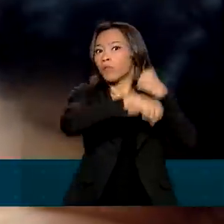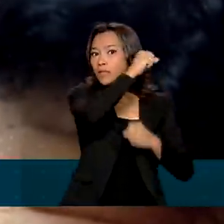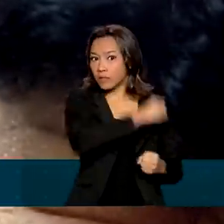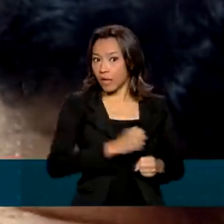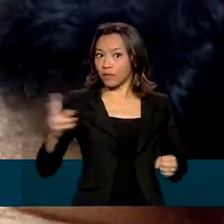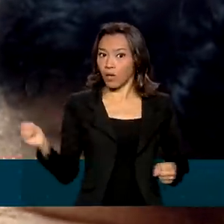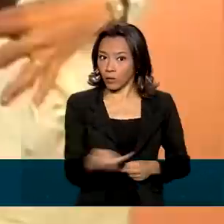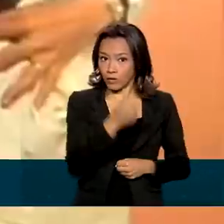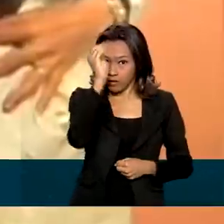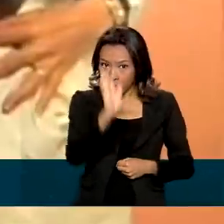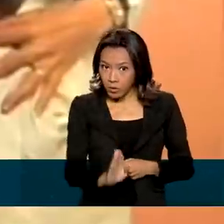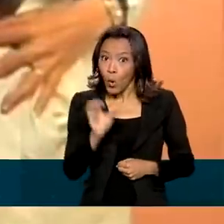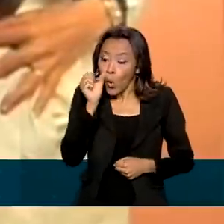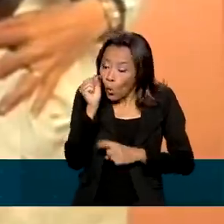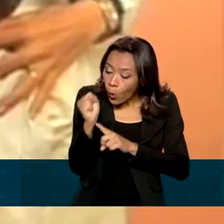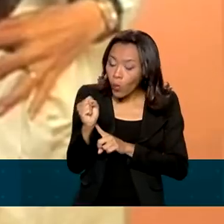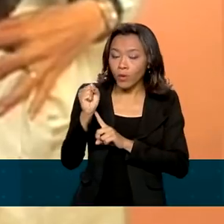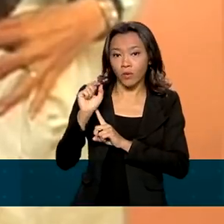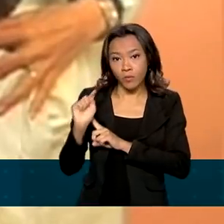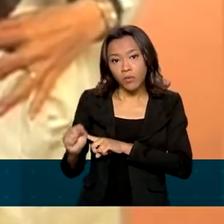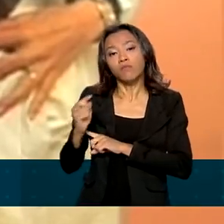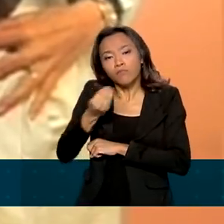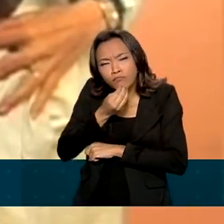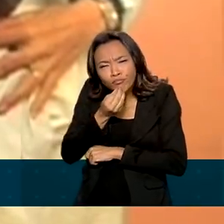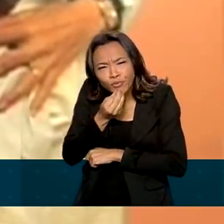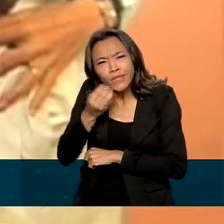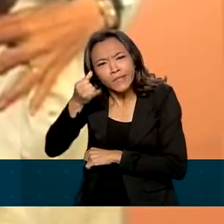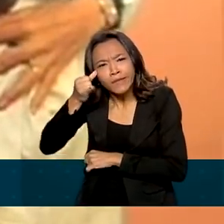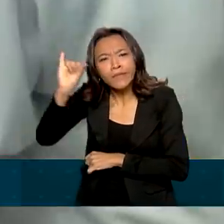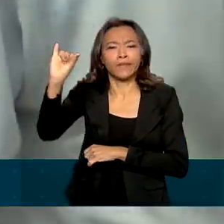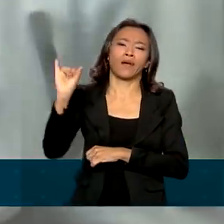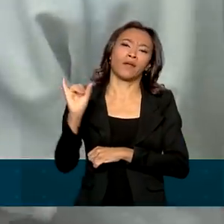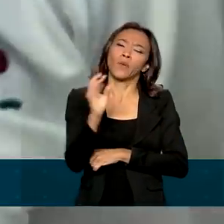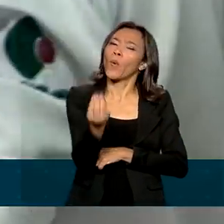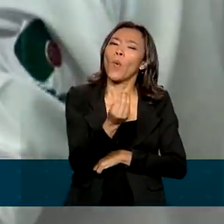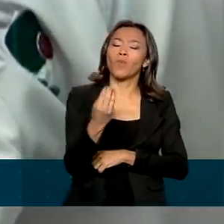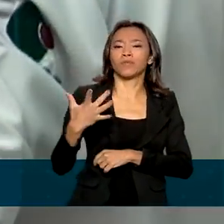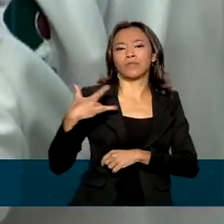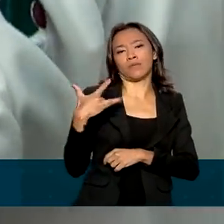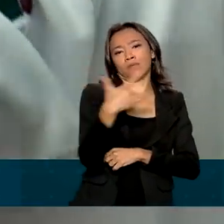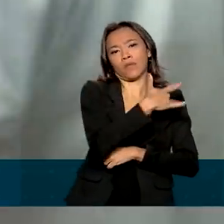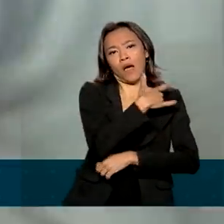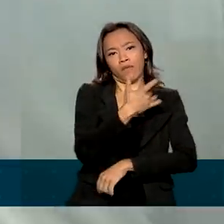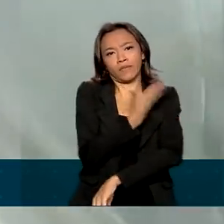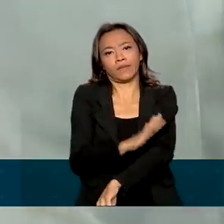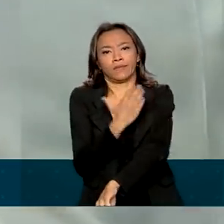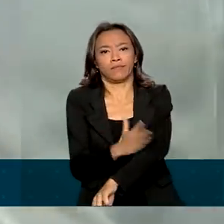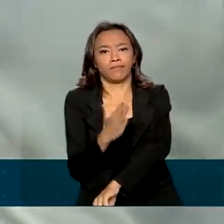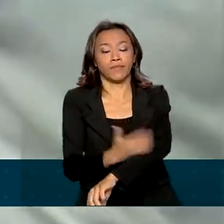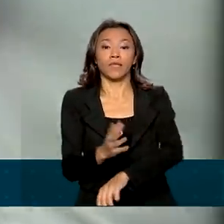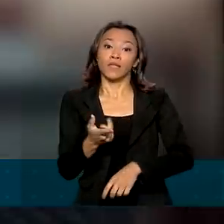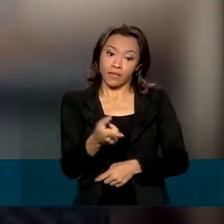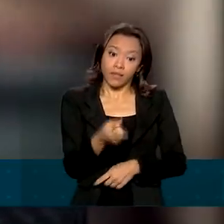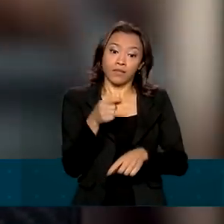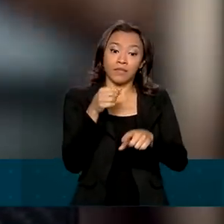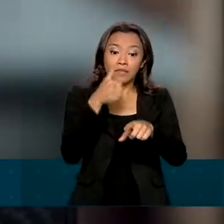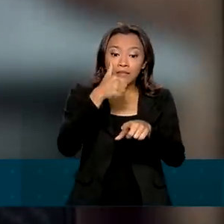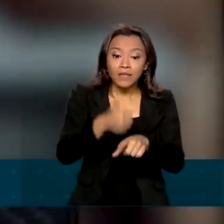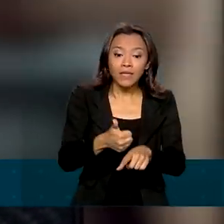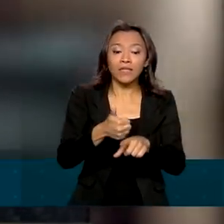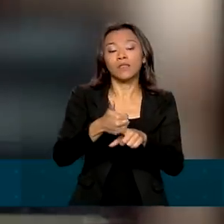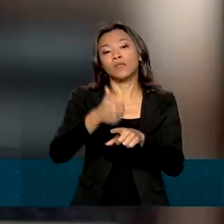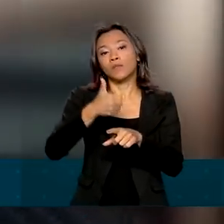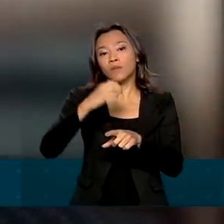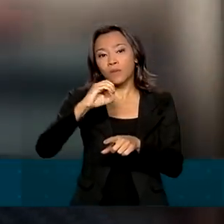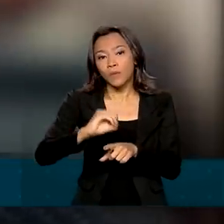de 8 mil poderiam ter sido evitados com a adoção de práticas saudáveis, o que pouparia 102 milhões de reais